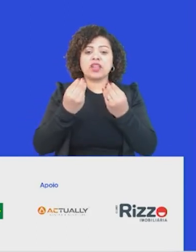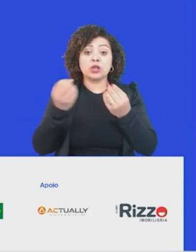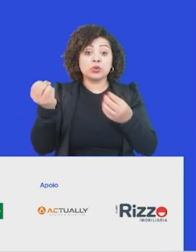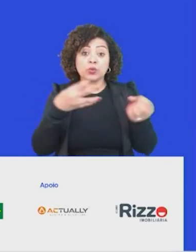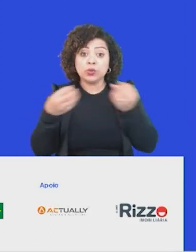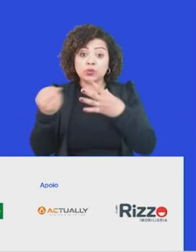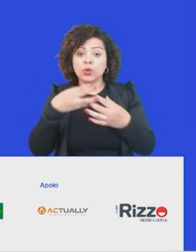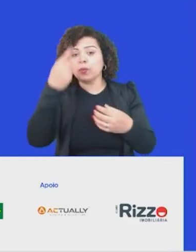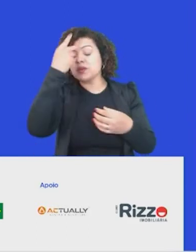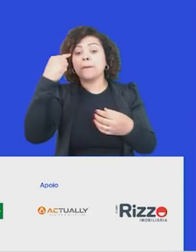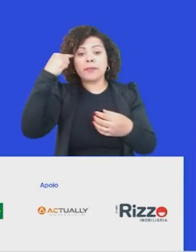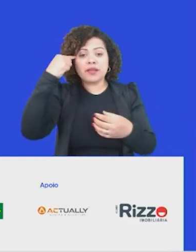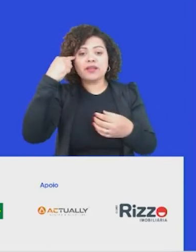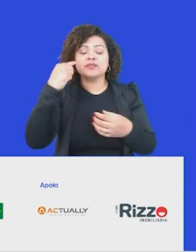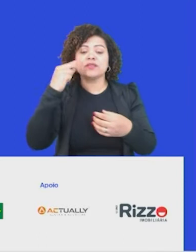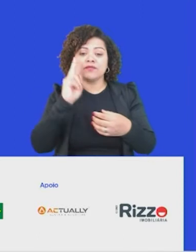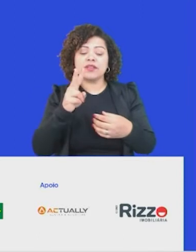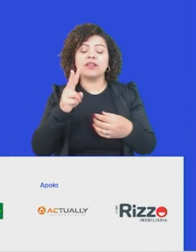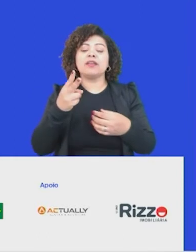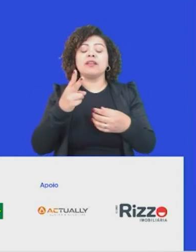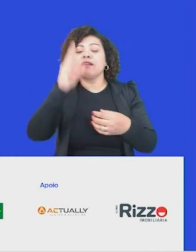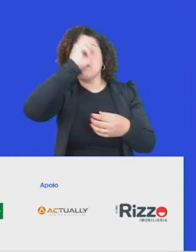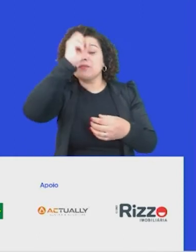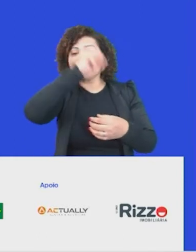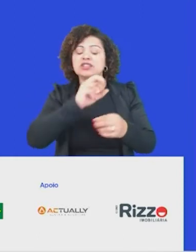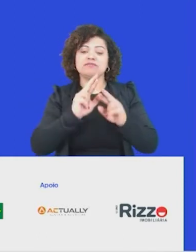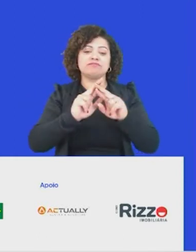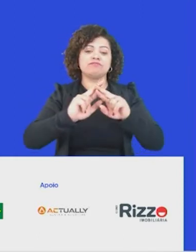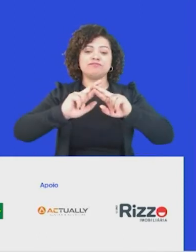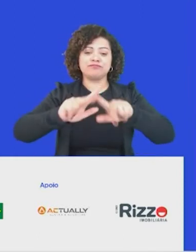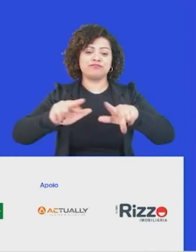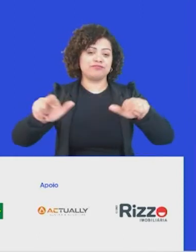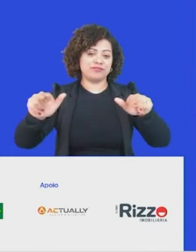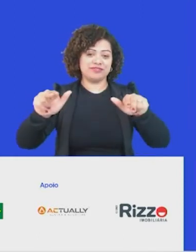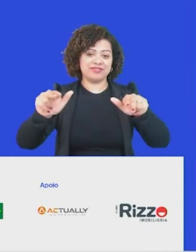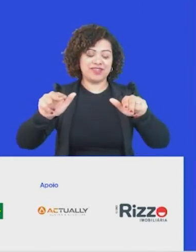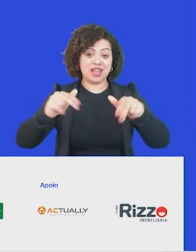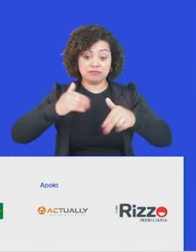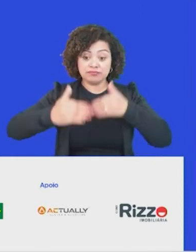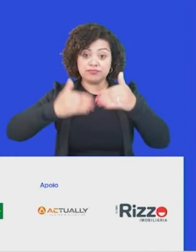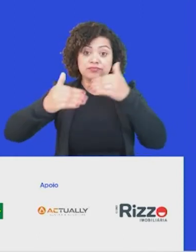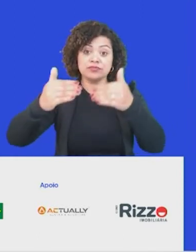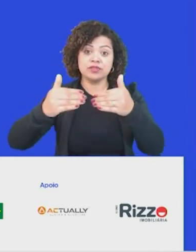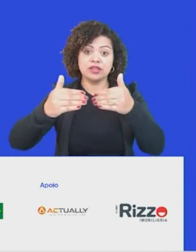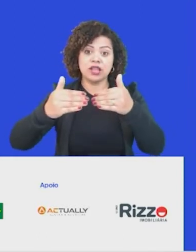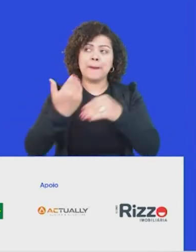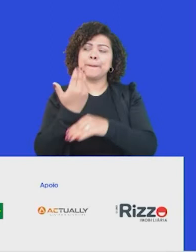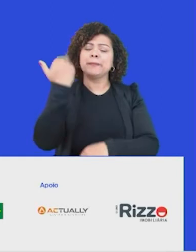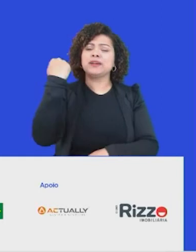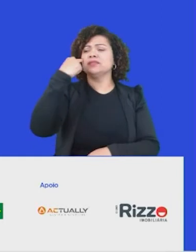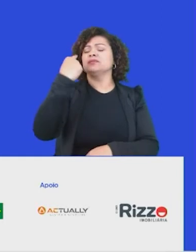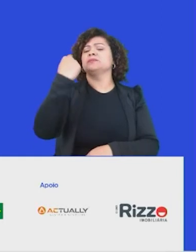nova forma e nova dimensão. Essa nova dimensão nos convida a quebrar essa leitura que a gente tinha no